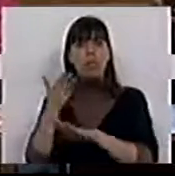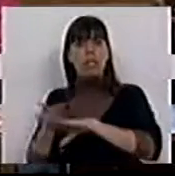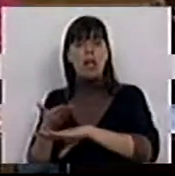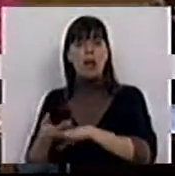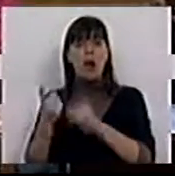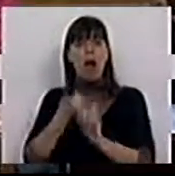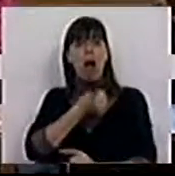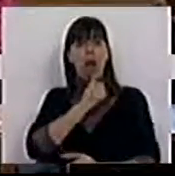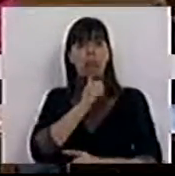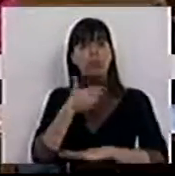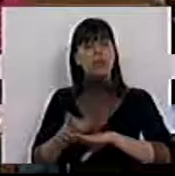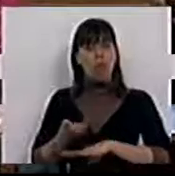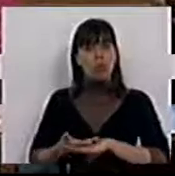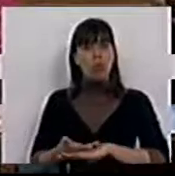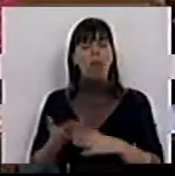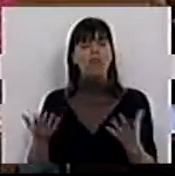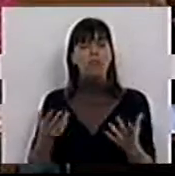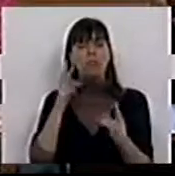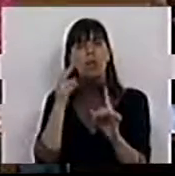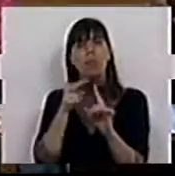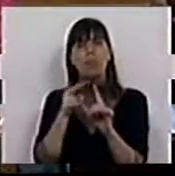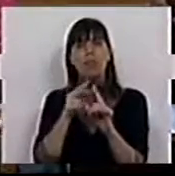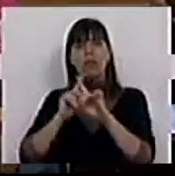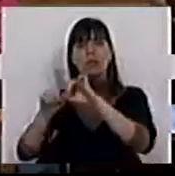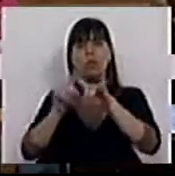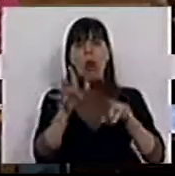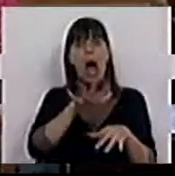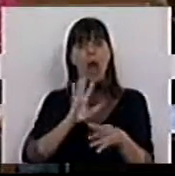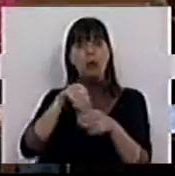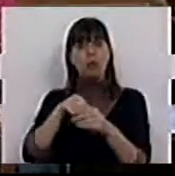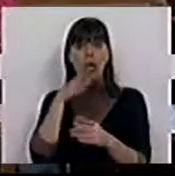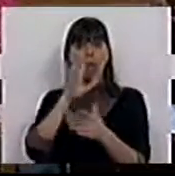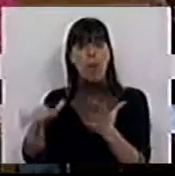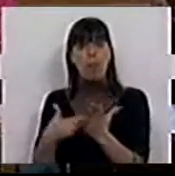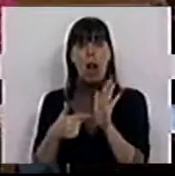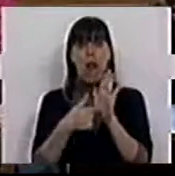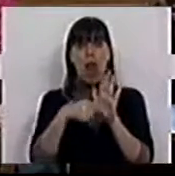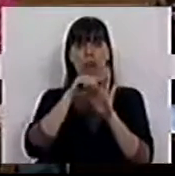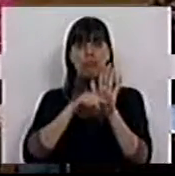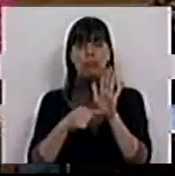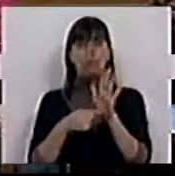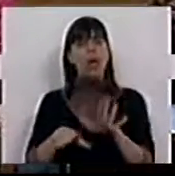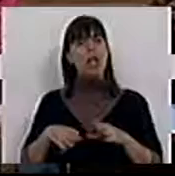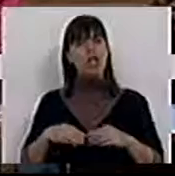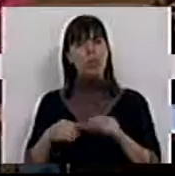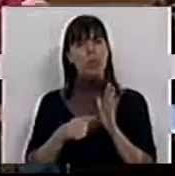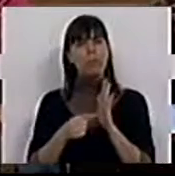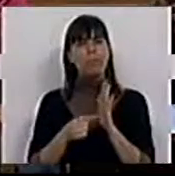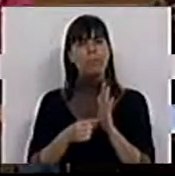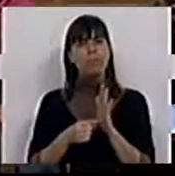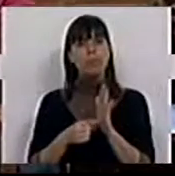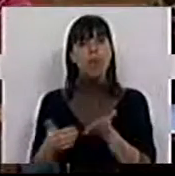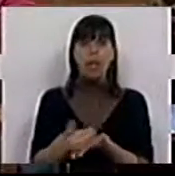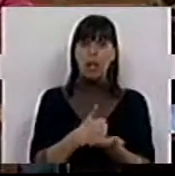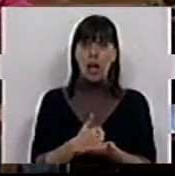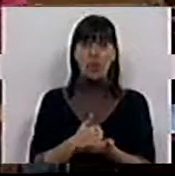Sexual e os Abusos Sexuais na perspectiva multidisciplinar que é invocada pela proposta e que assume não só